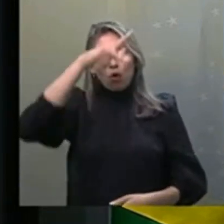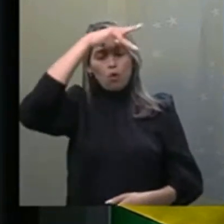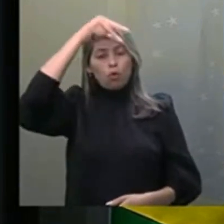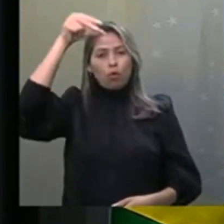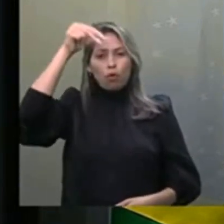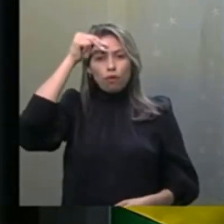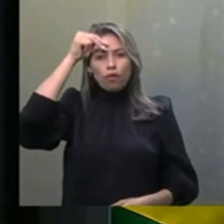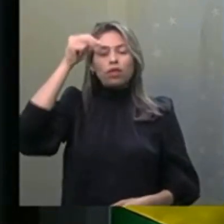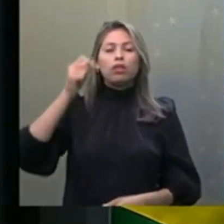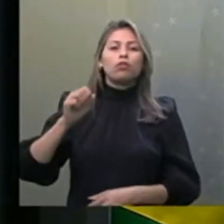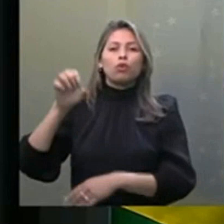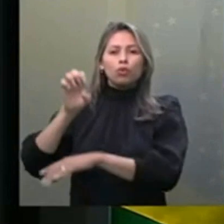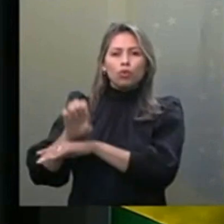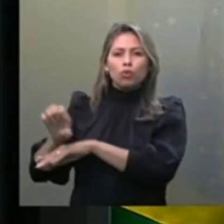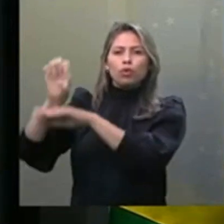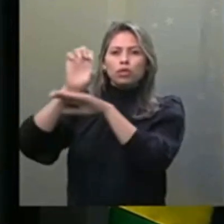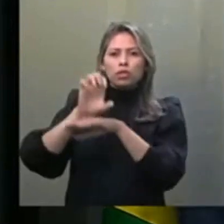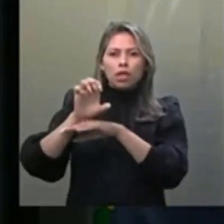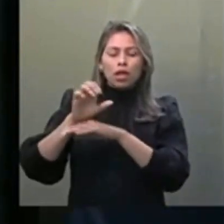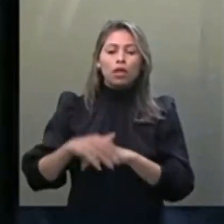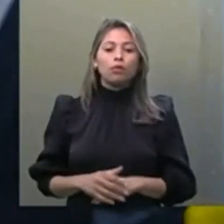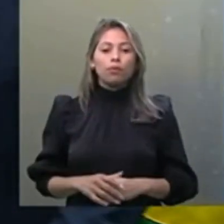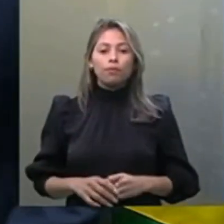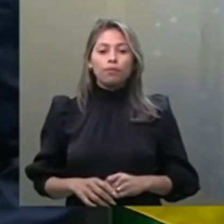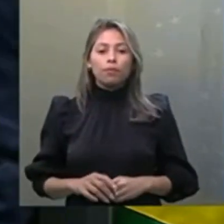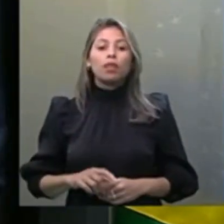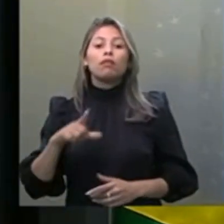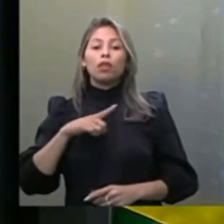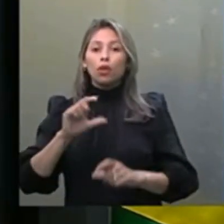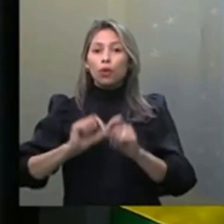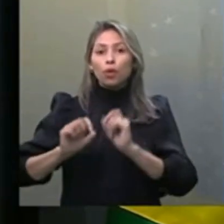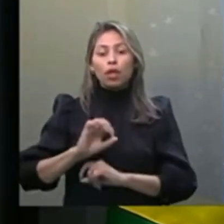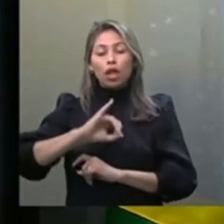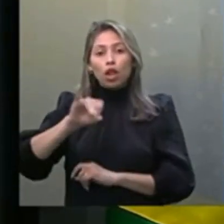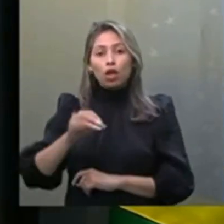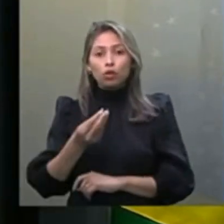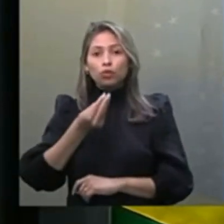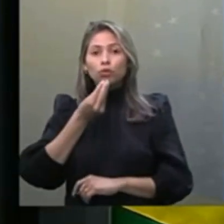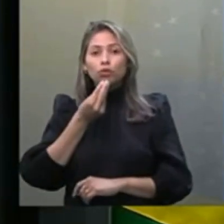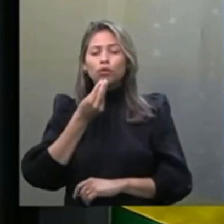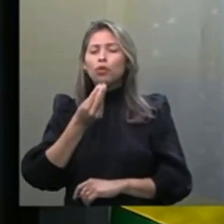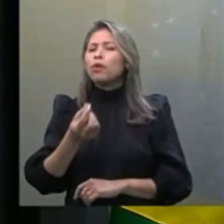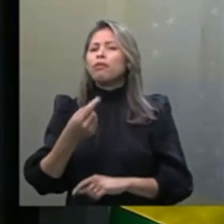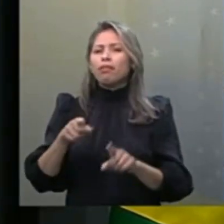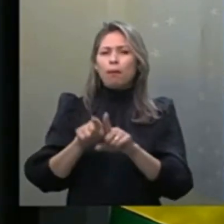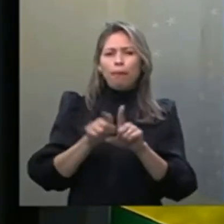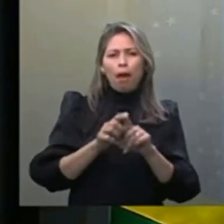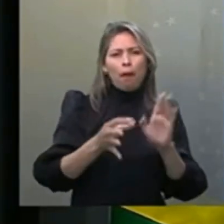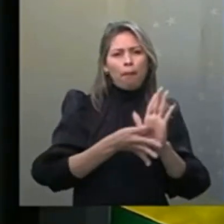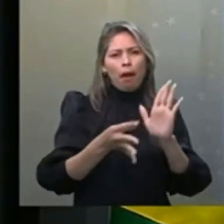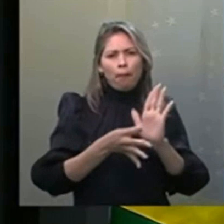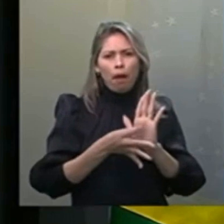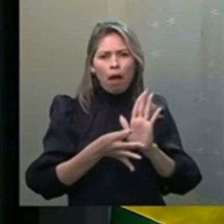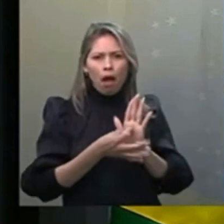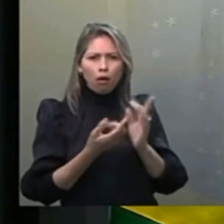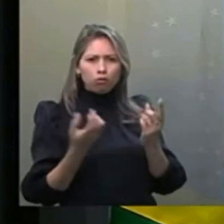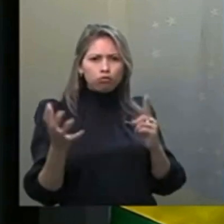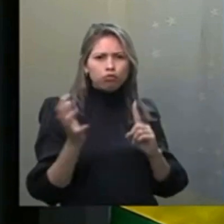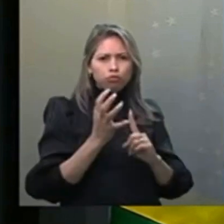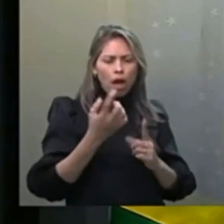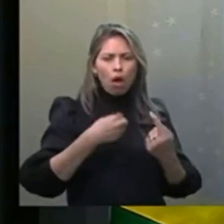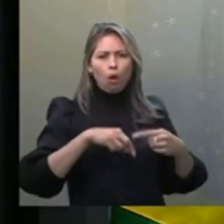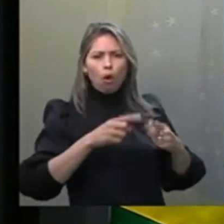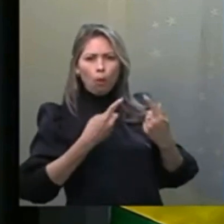Estado. Tal intervenção se justifica em situações críticas para a garantia da